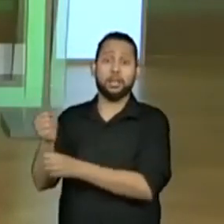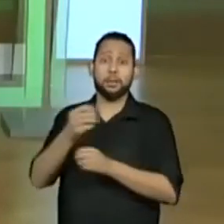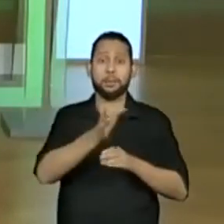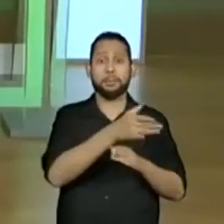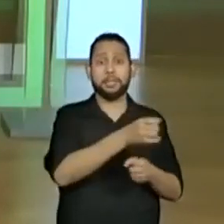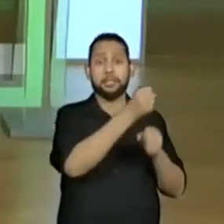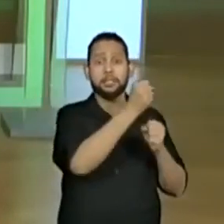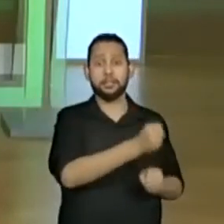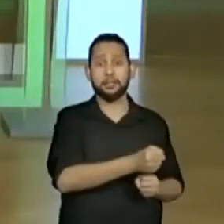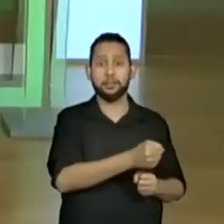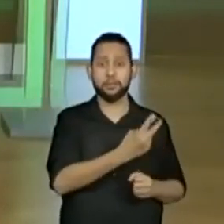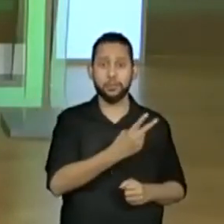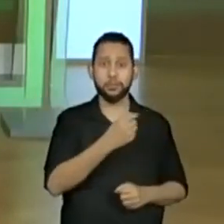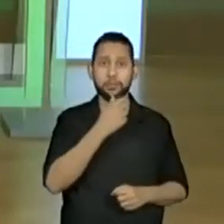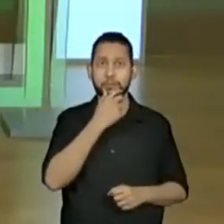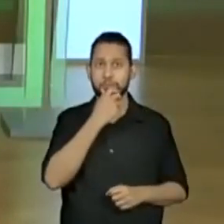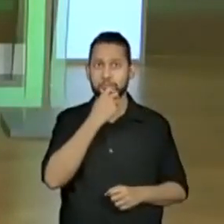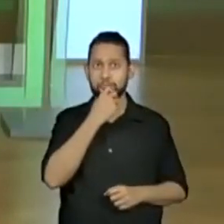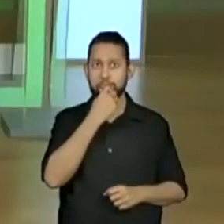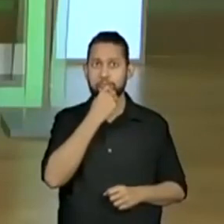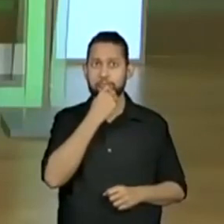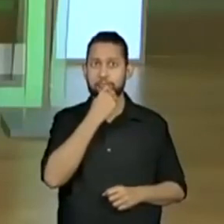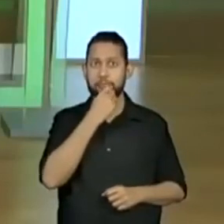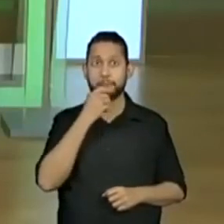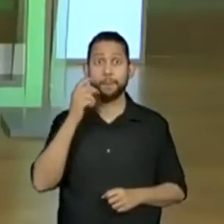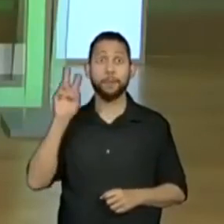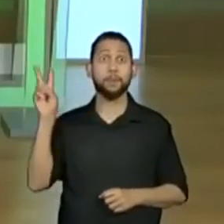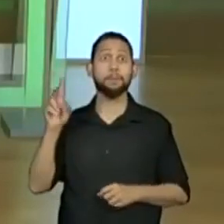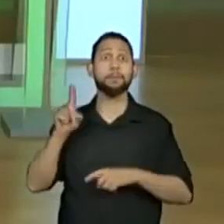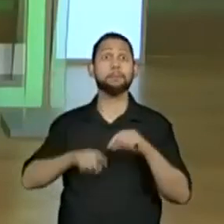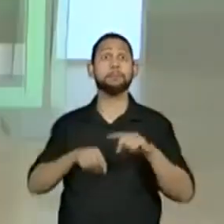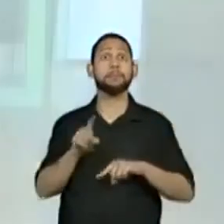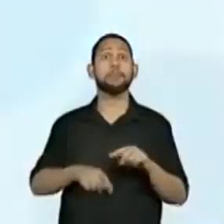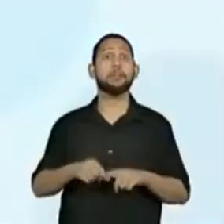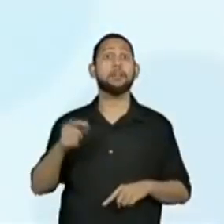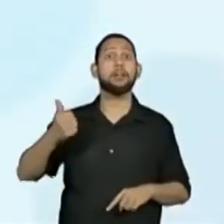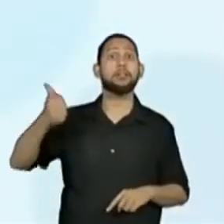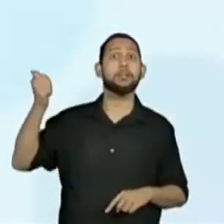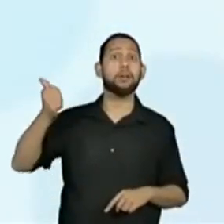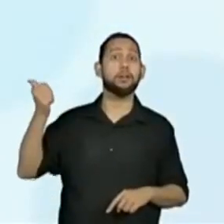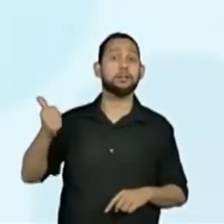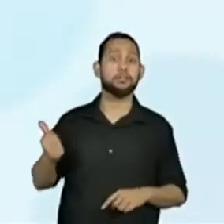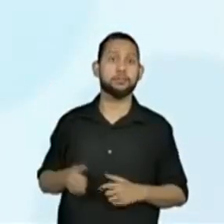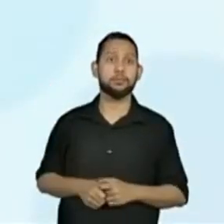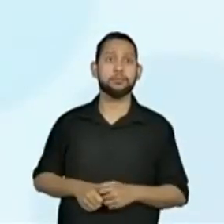vamos voltar. Olha os materiais necessários.